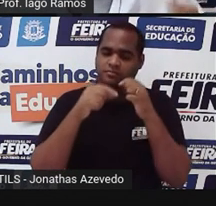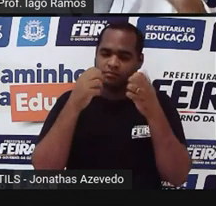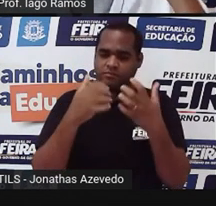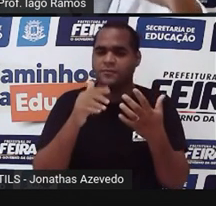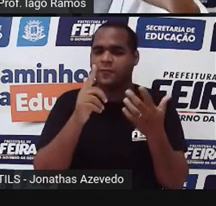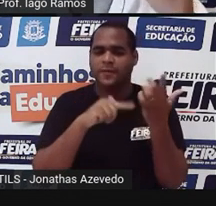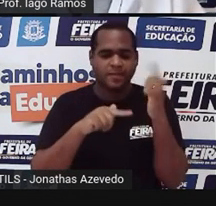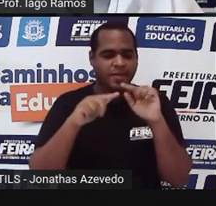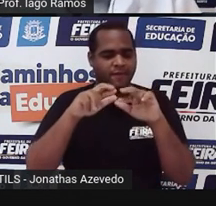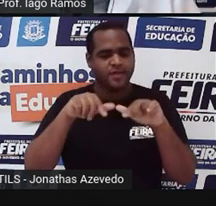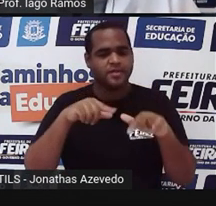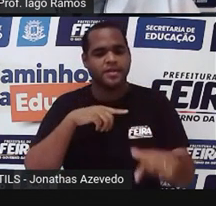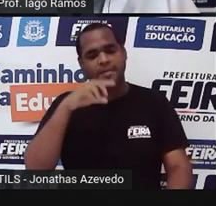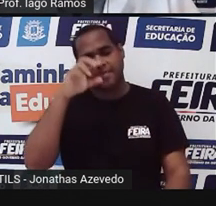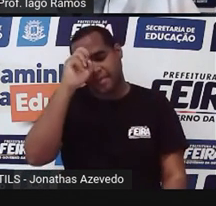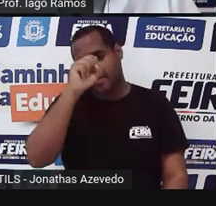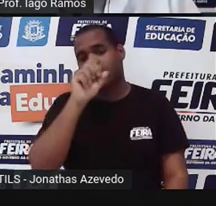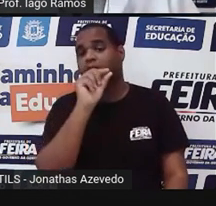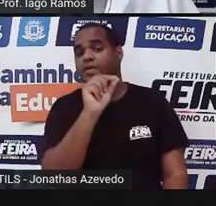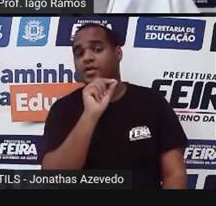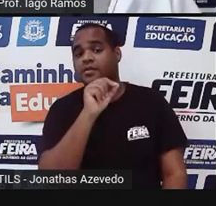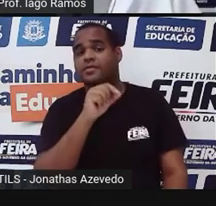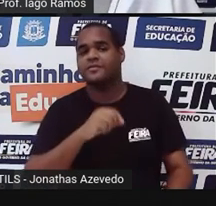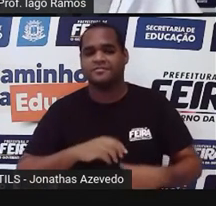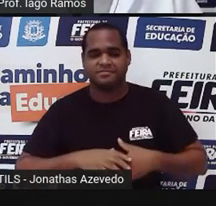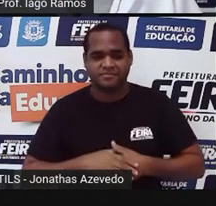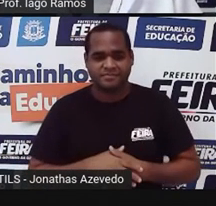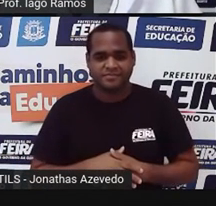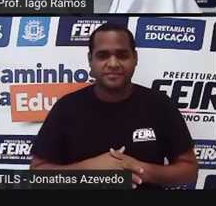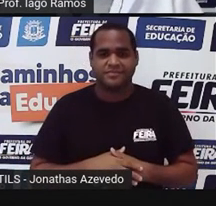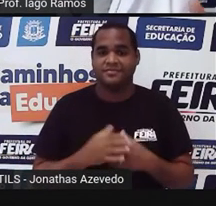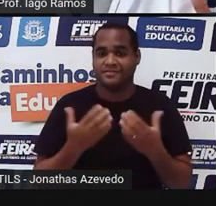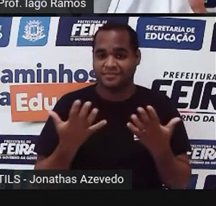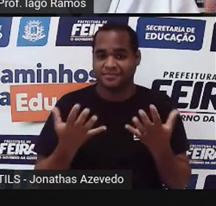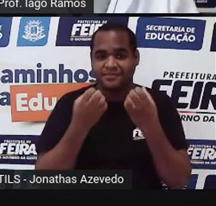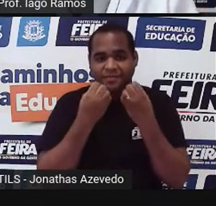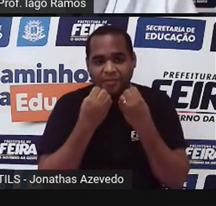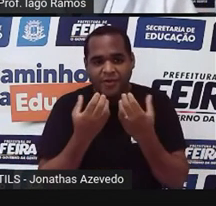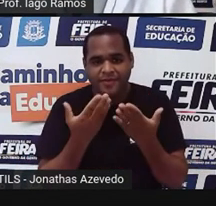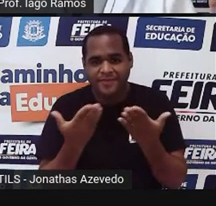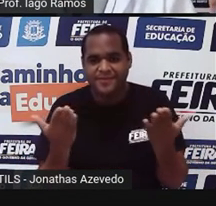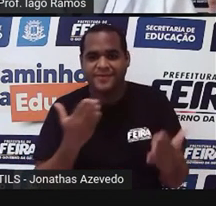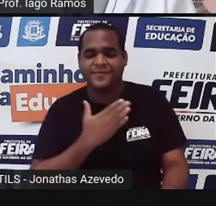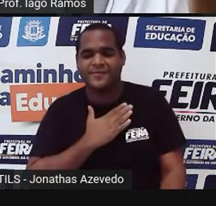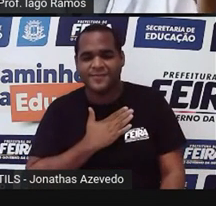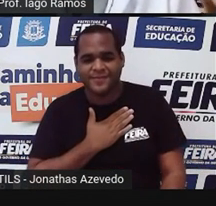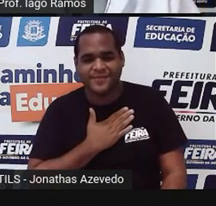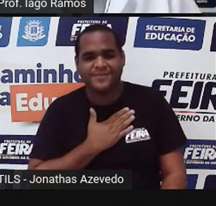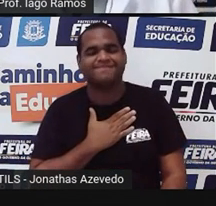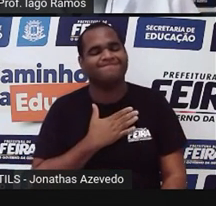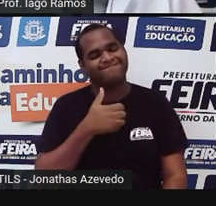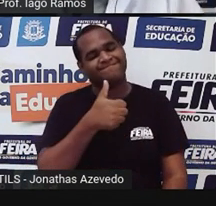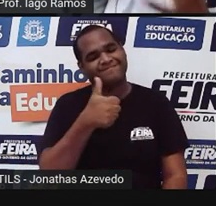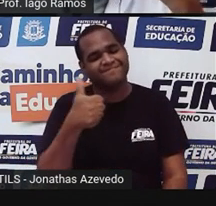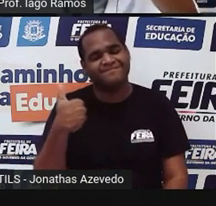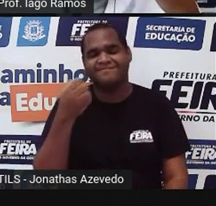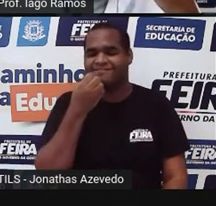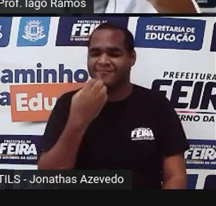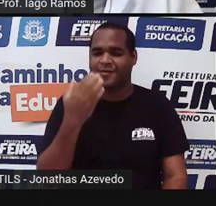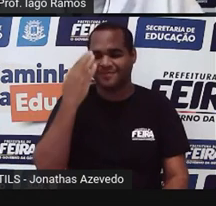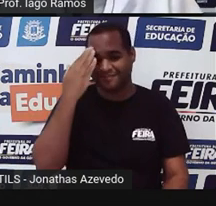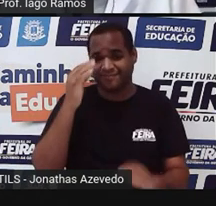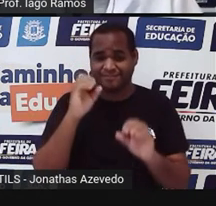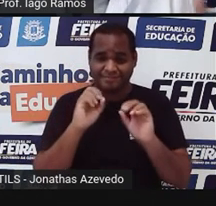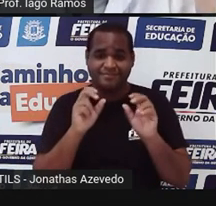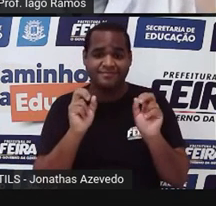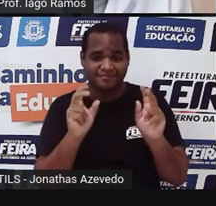você conseguiu aprender. Tudo bem? Bom, curtiu a aula? Eu espero que sim. Para nós